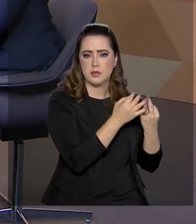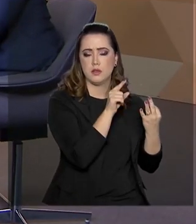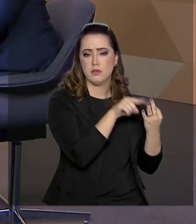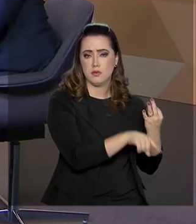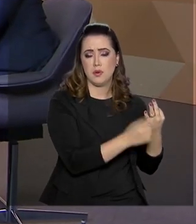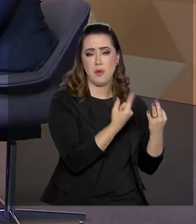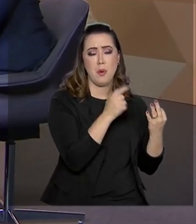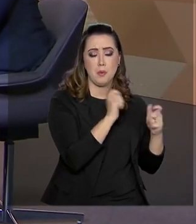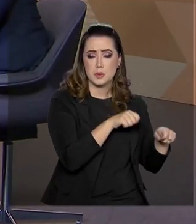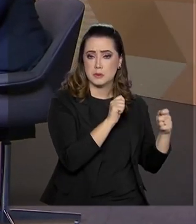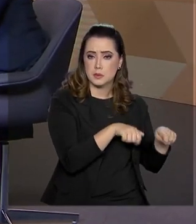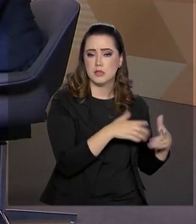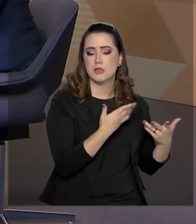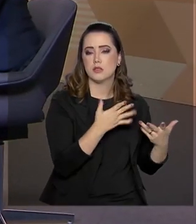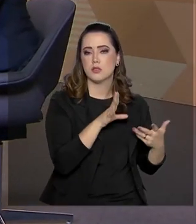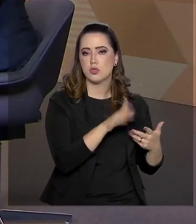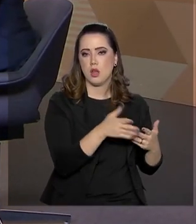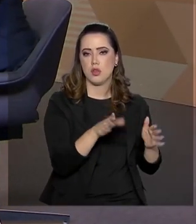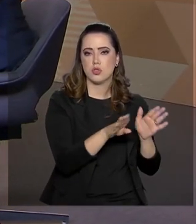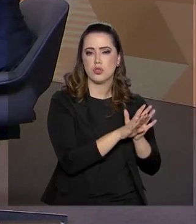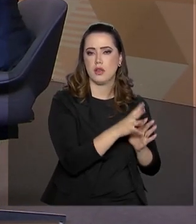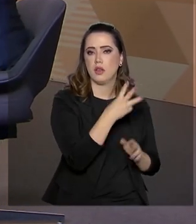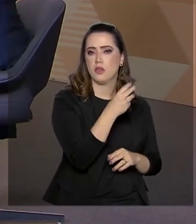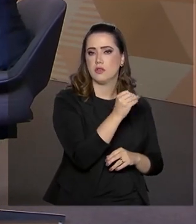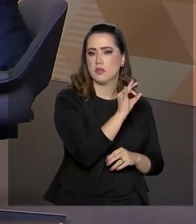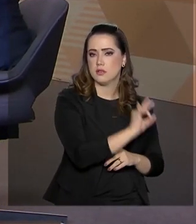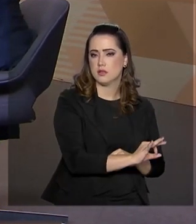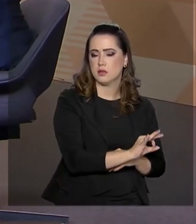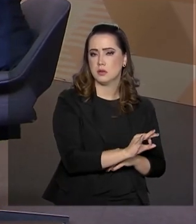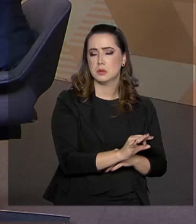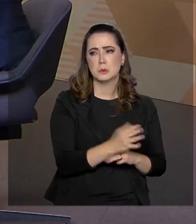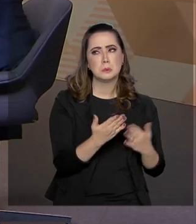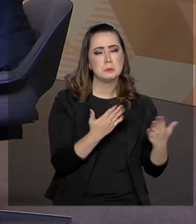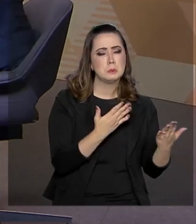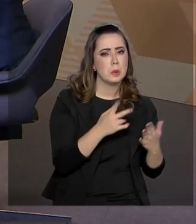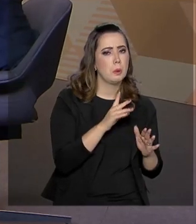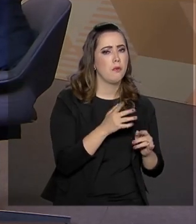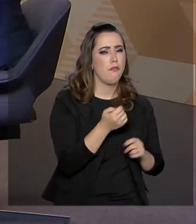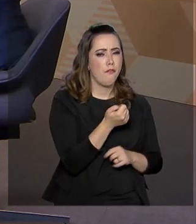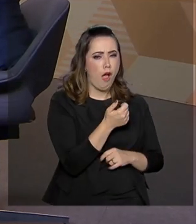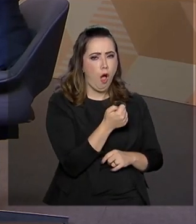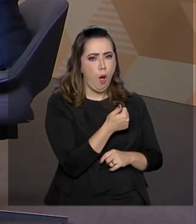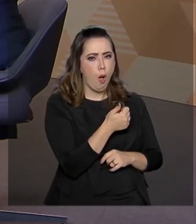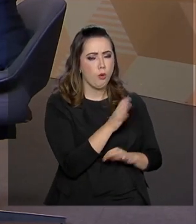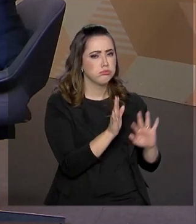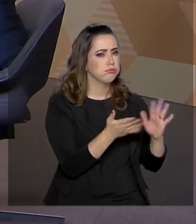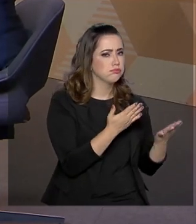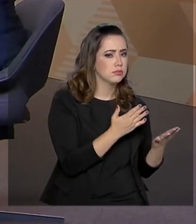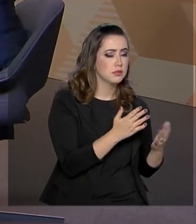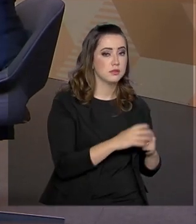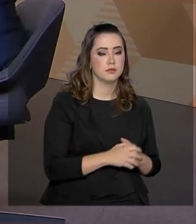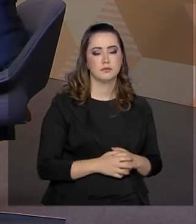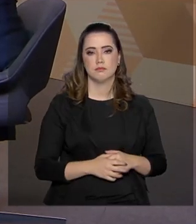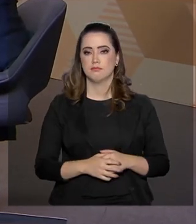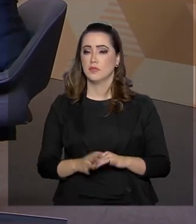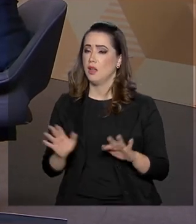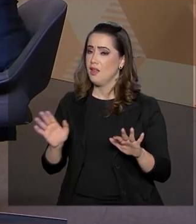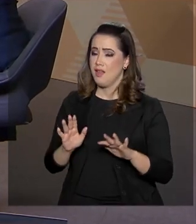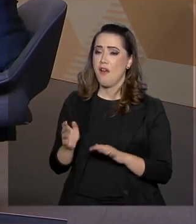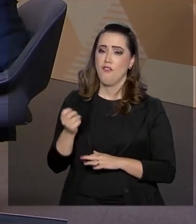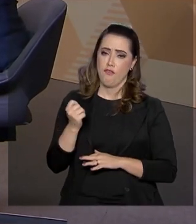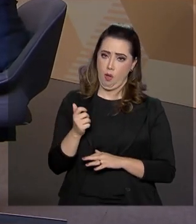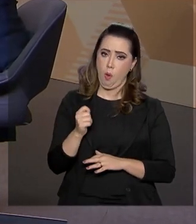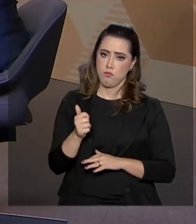de Agricultura vai permitir que se chegue a esses 30%? Me parece que ainda não chegou aos 30%, não é isso? Não, ainda não. Nós estamos,